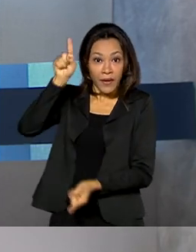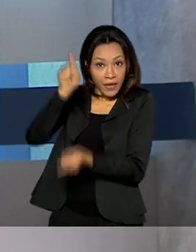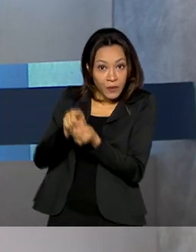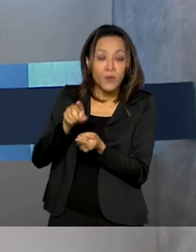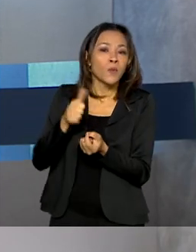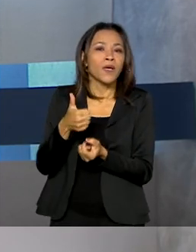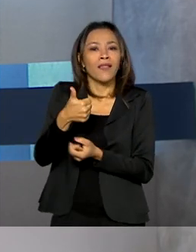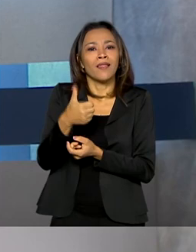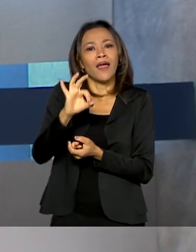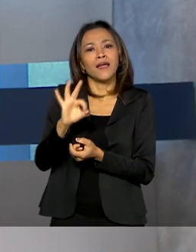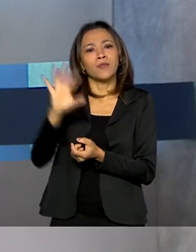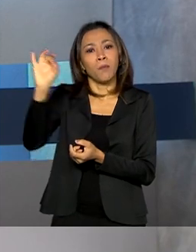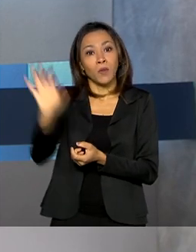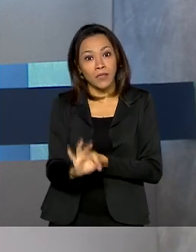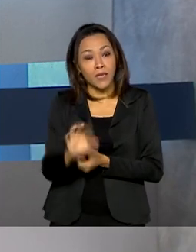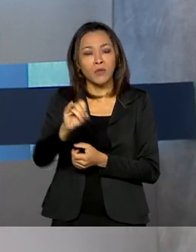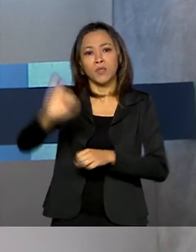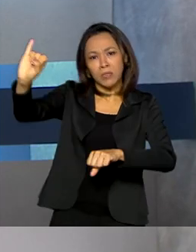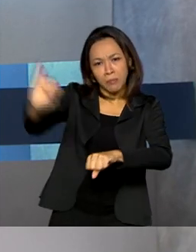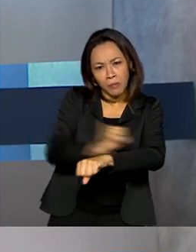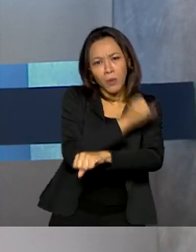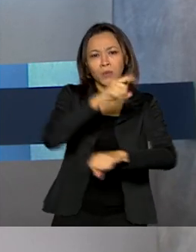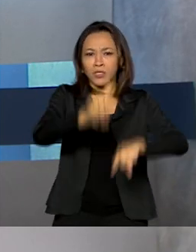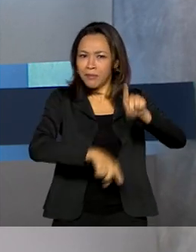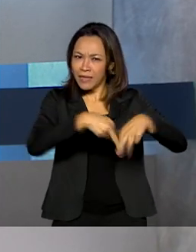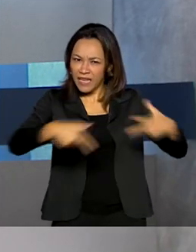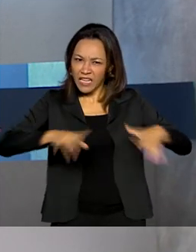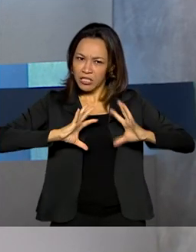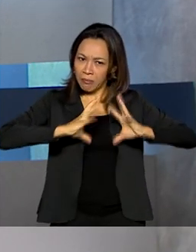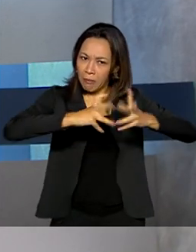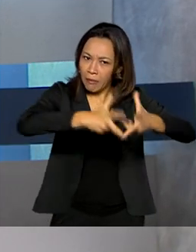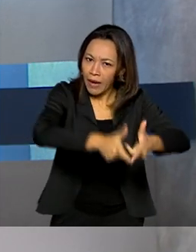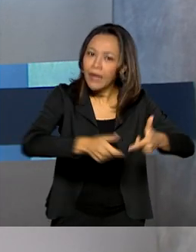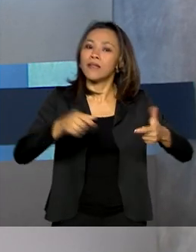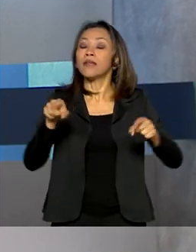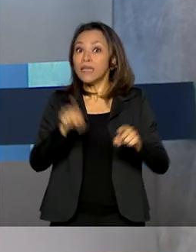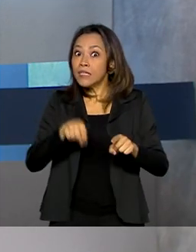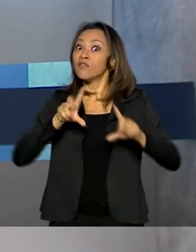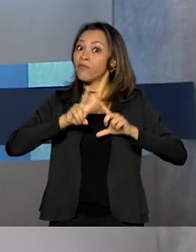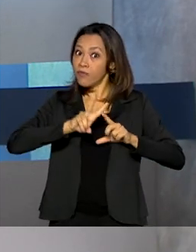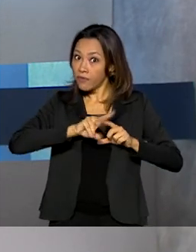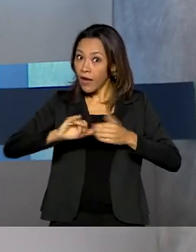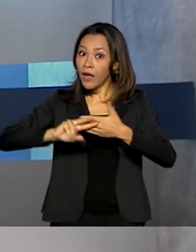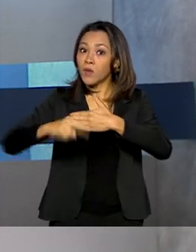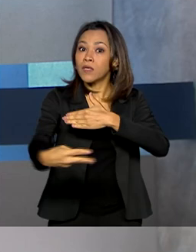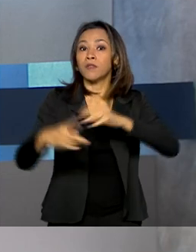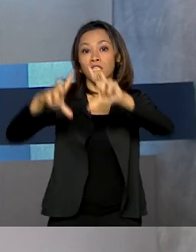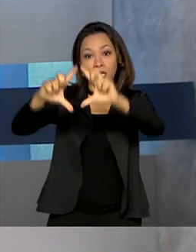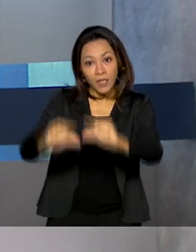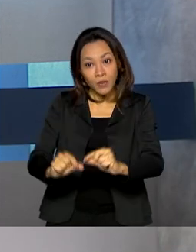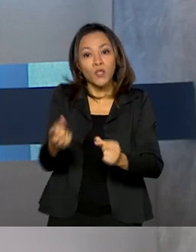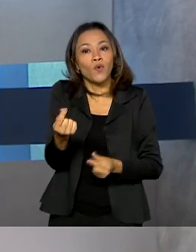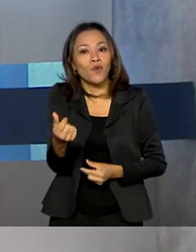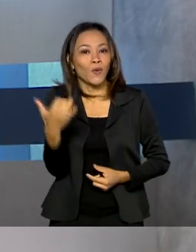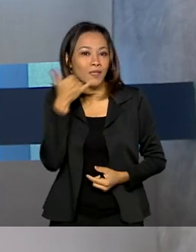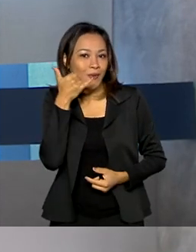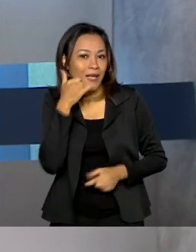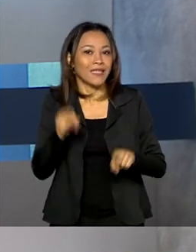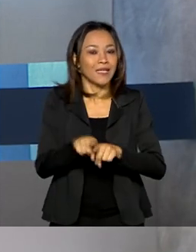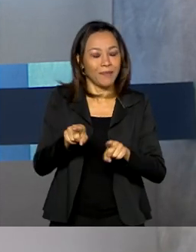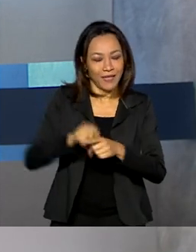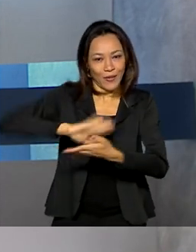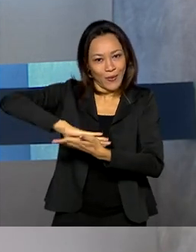imposto de importação de máquinas e equipamentos, o que deve diminuir o preço de celulares e computadores.